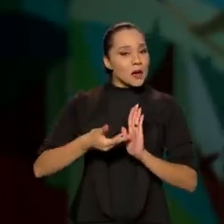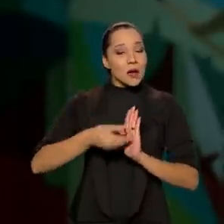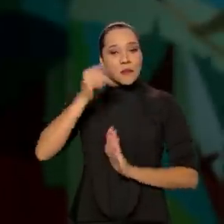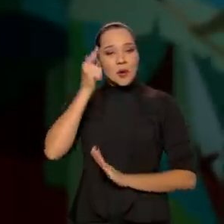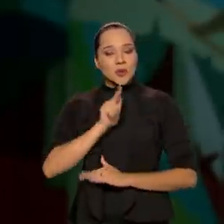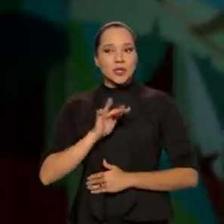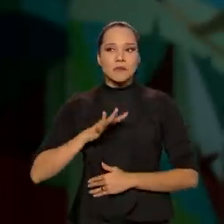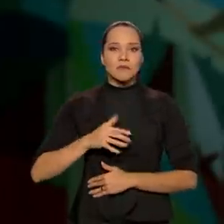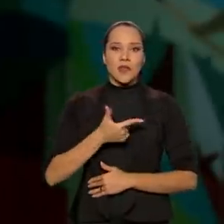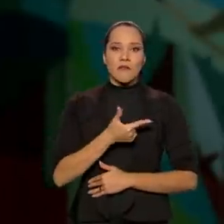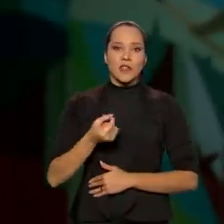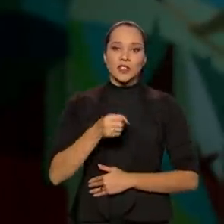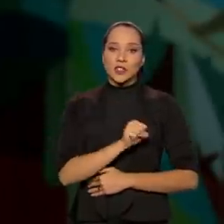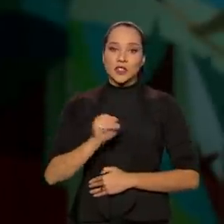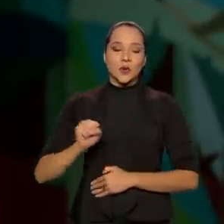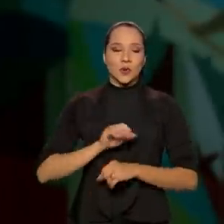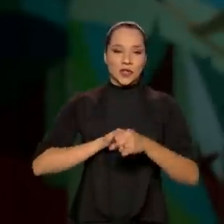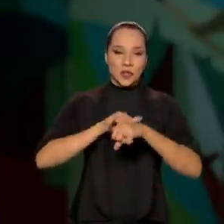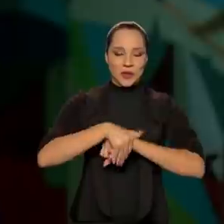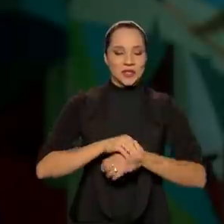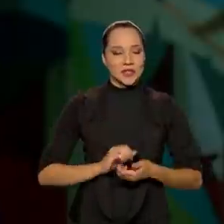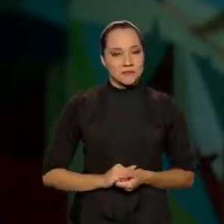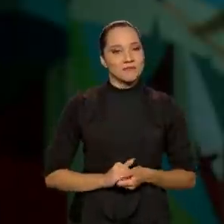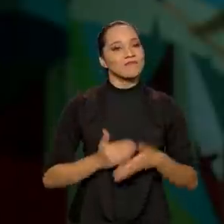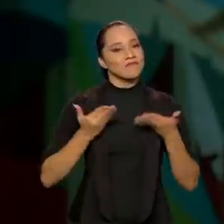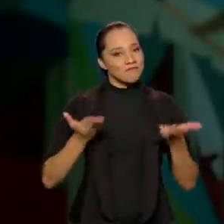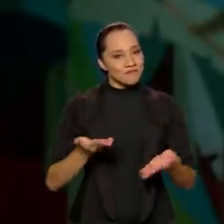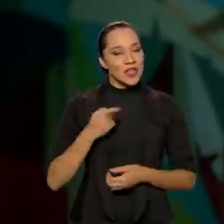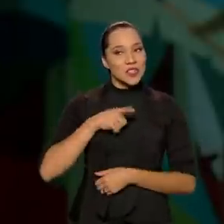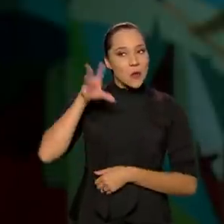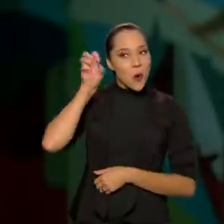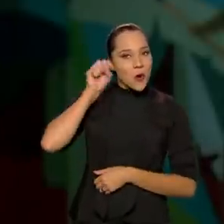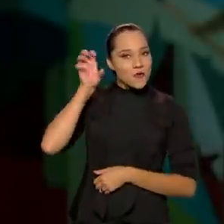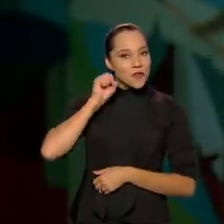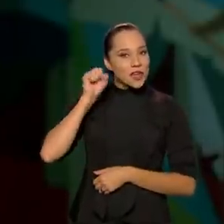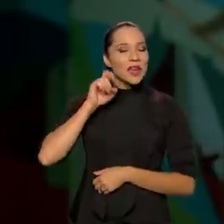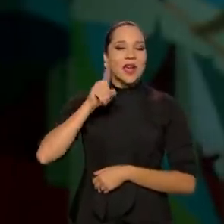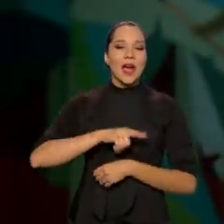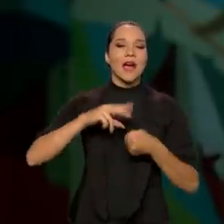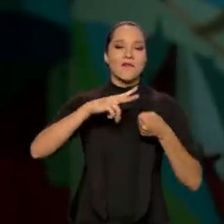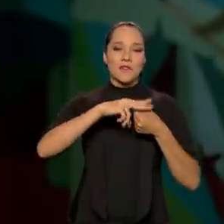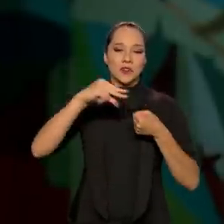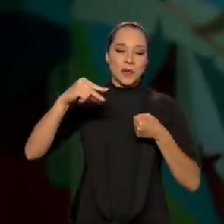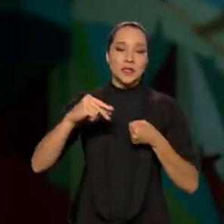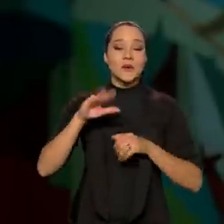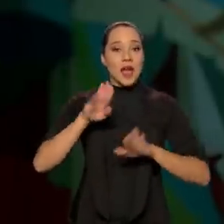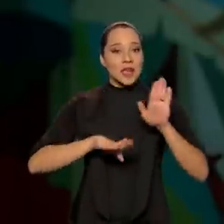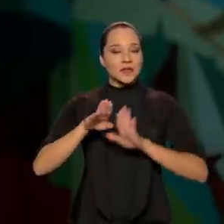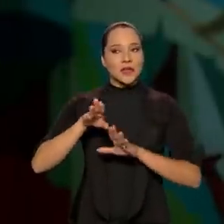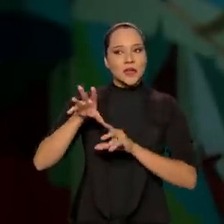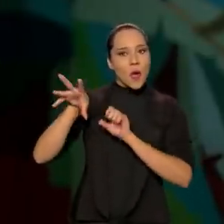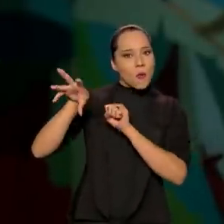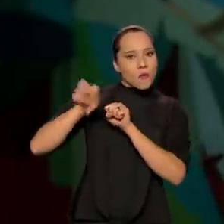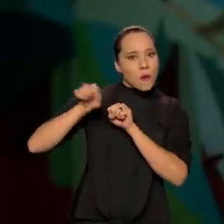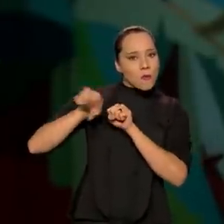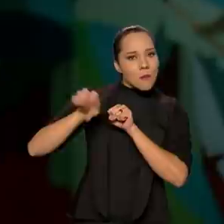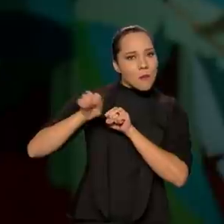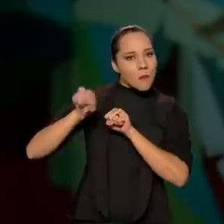em média, 20 segundos à noite. Isso aí, eu ouvia a Rádio Voz do Brasil. Muitas vezes, eu gravava